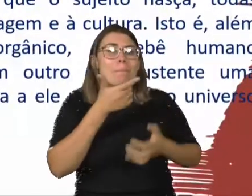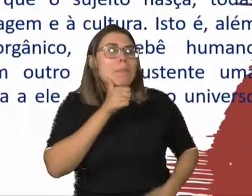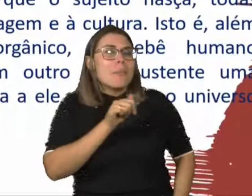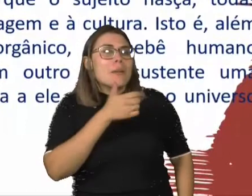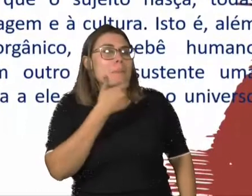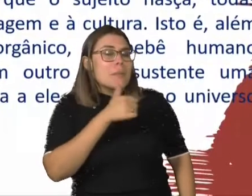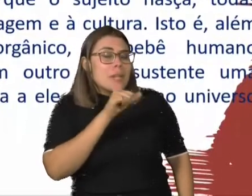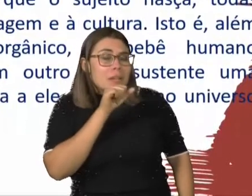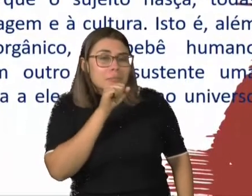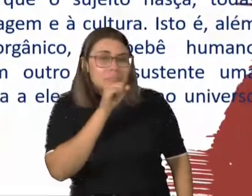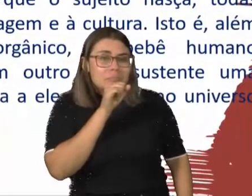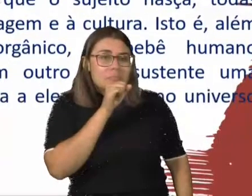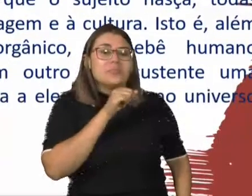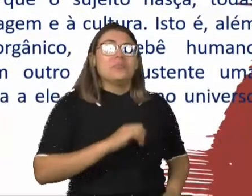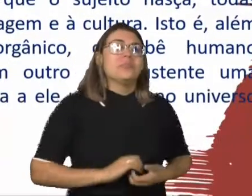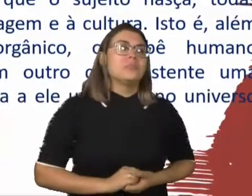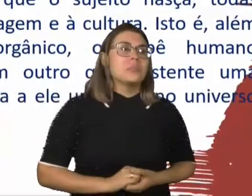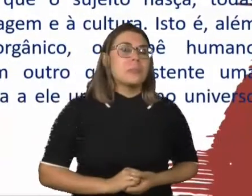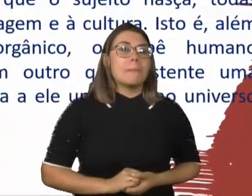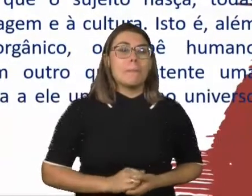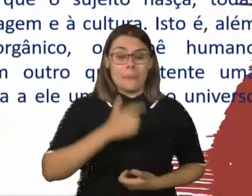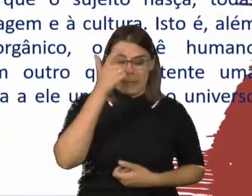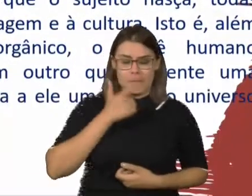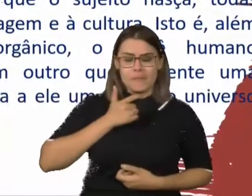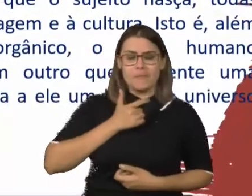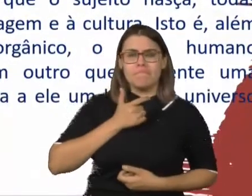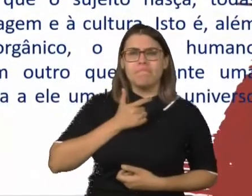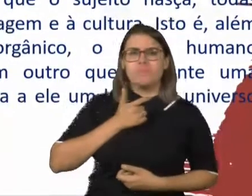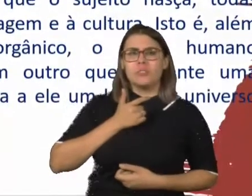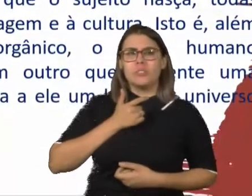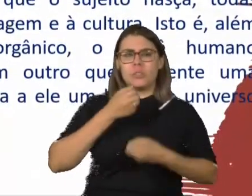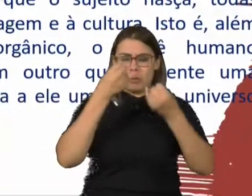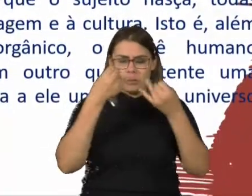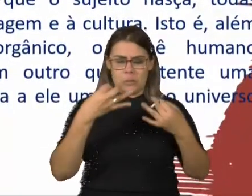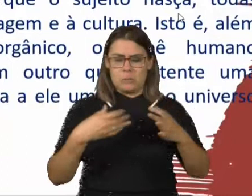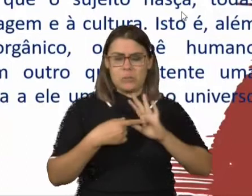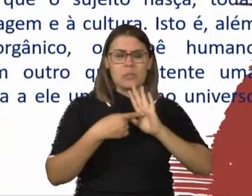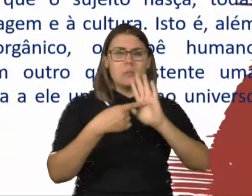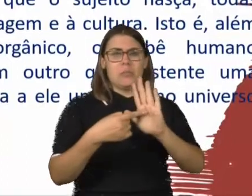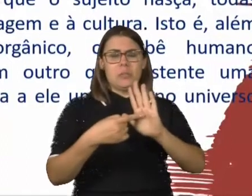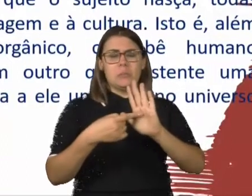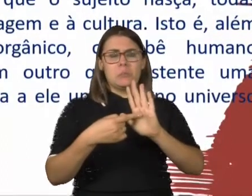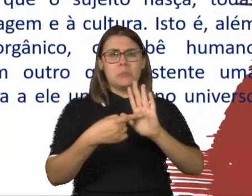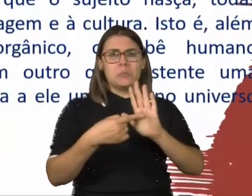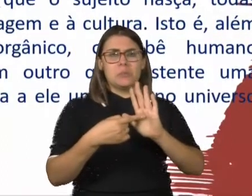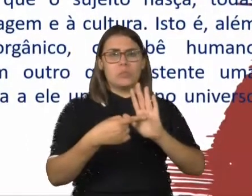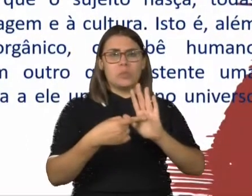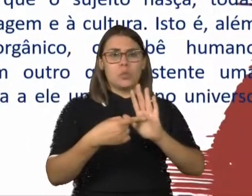nesse processo de constituição do sujeito. E eu costumo dizer que o sujeito se constitui a partir